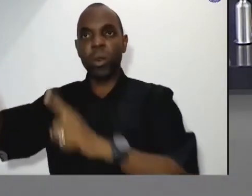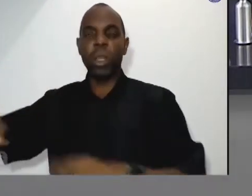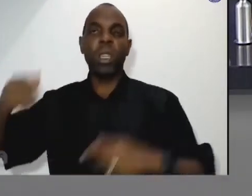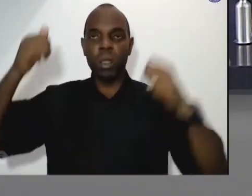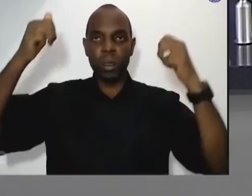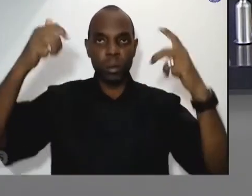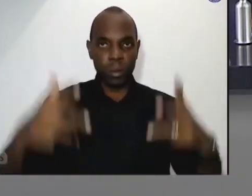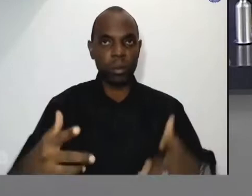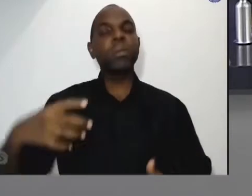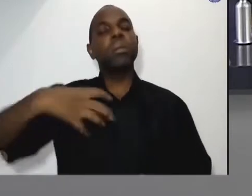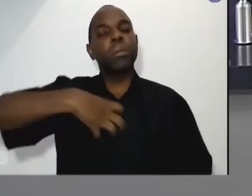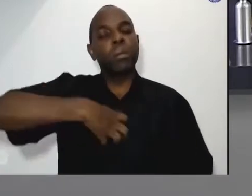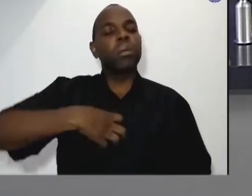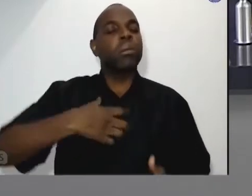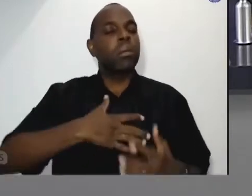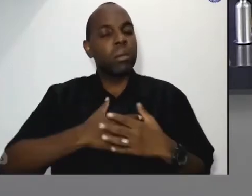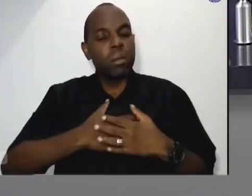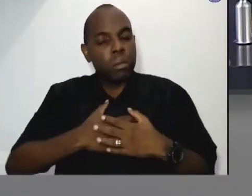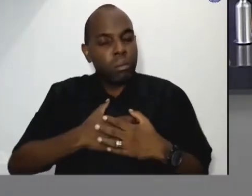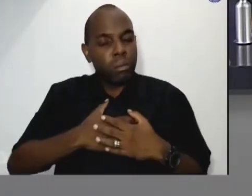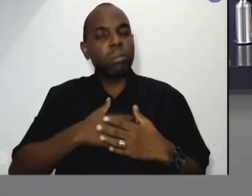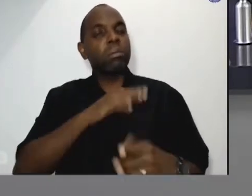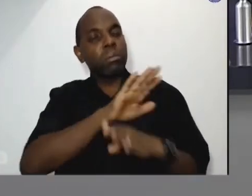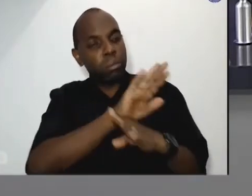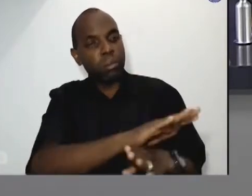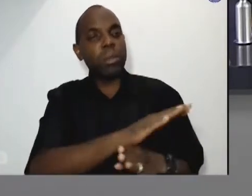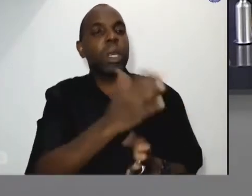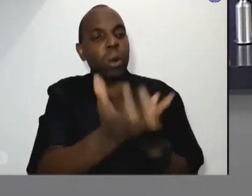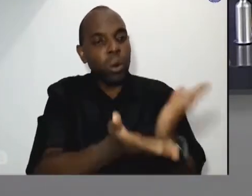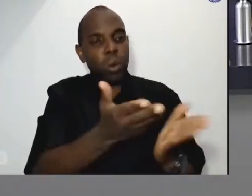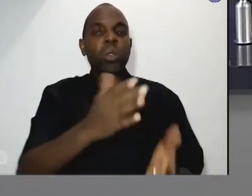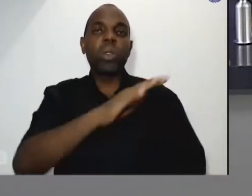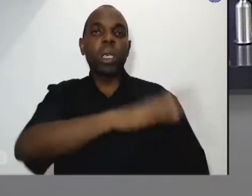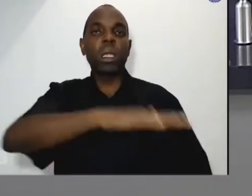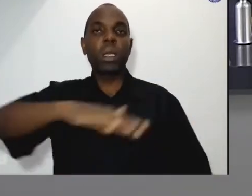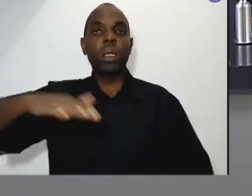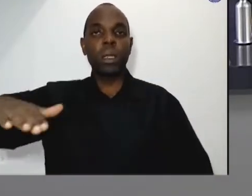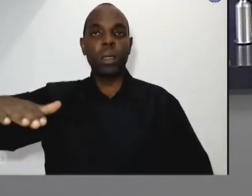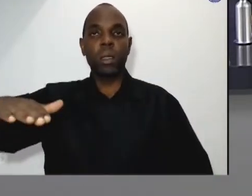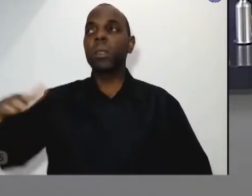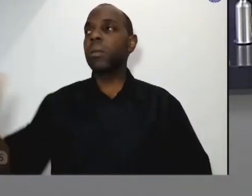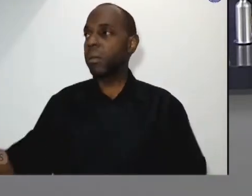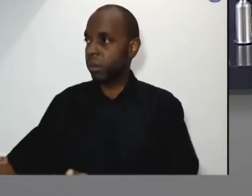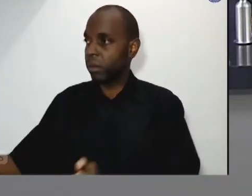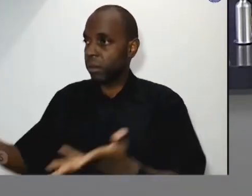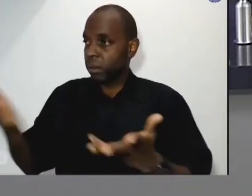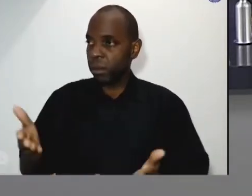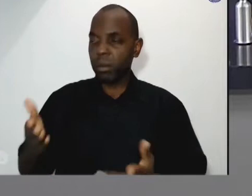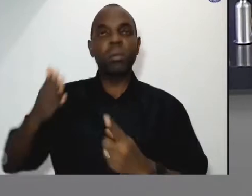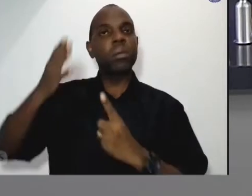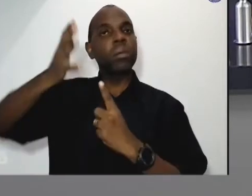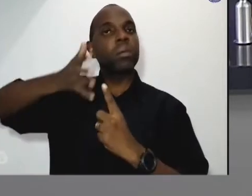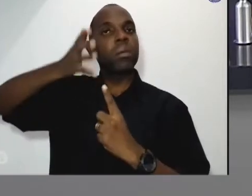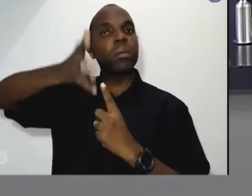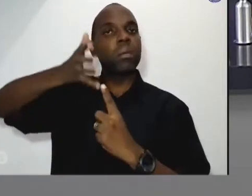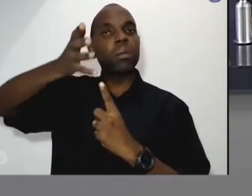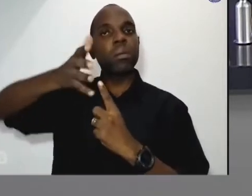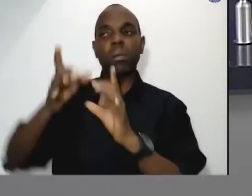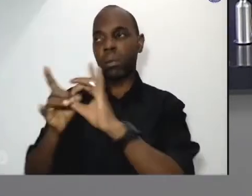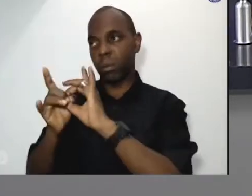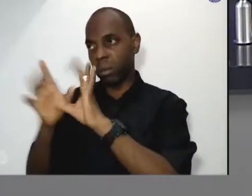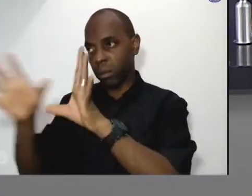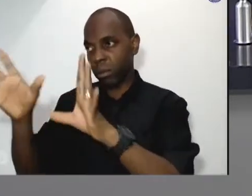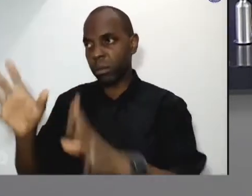sentiu, compaixão e cuidou da criança. O senhor pode ficar em pé na tribuna como o senhor preferir aperta o botão do